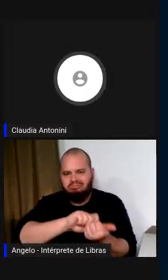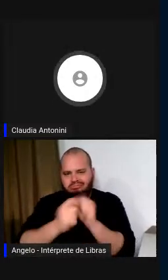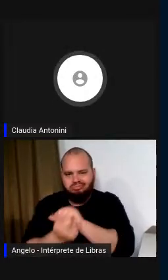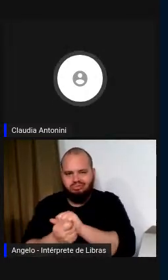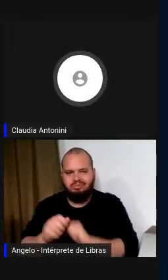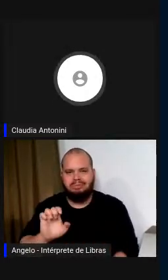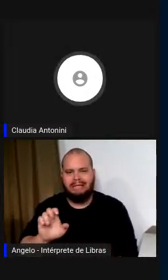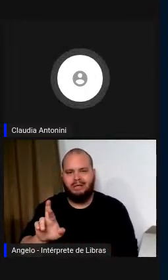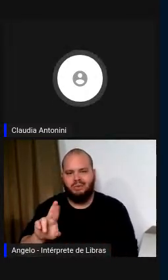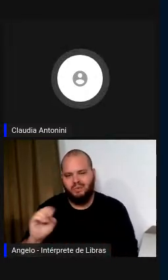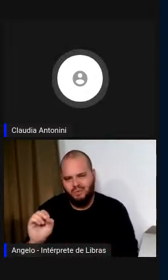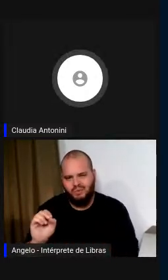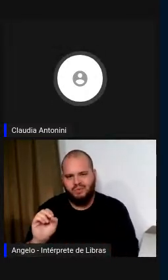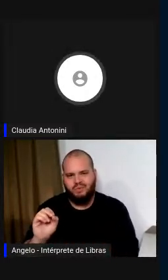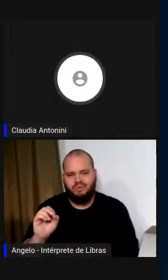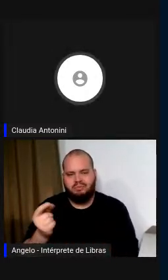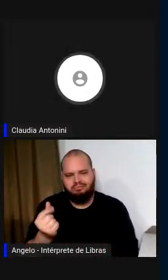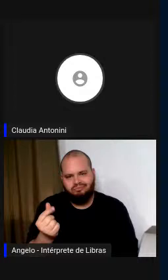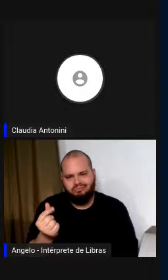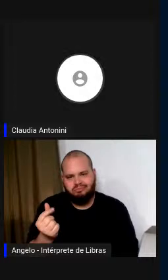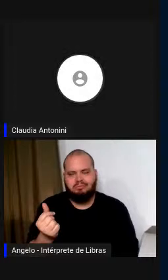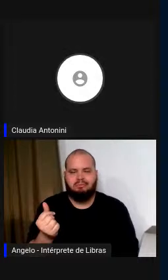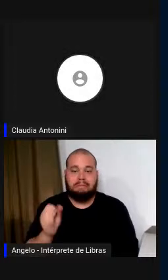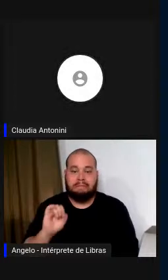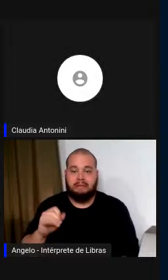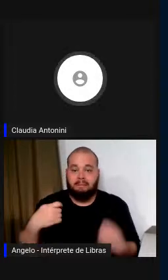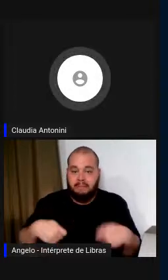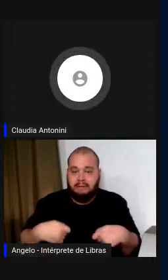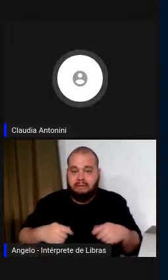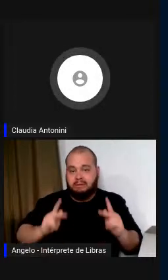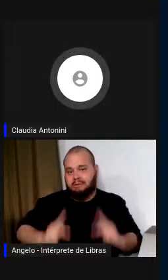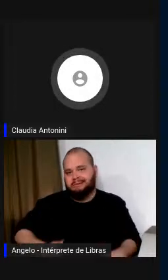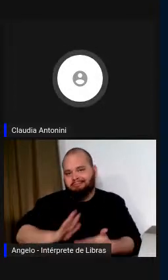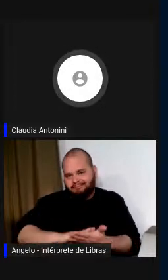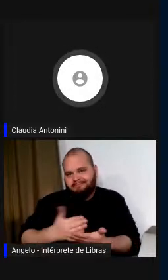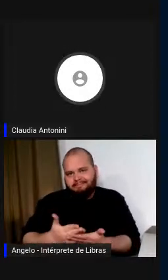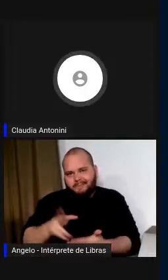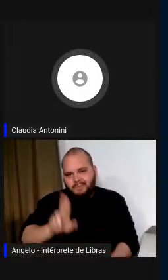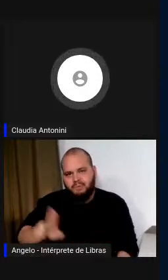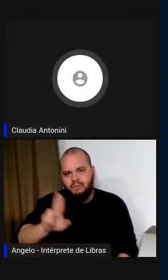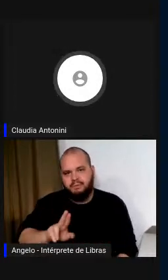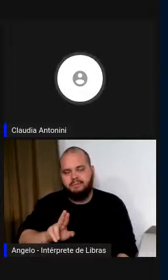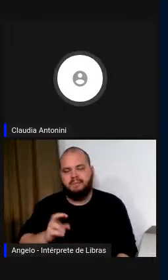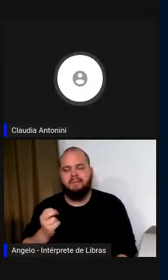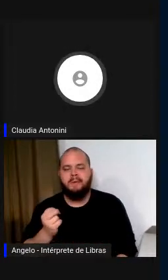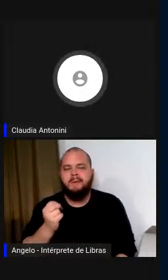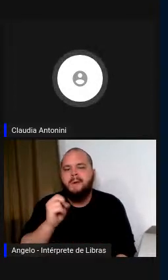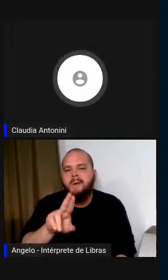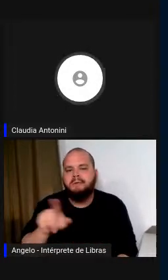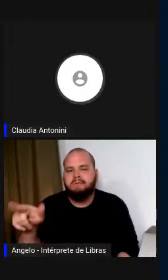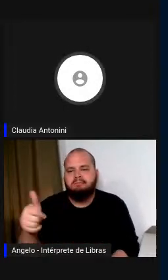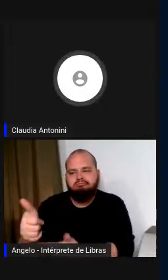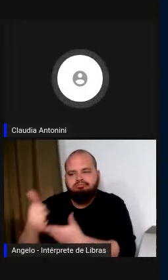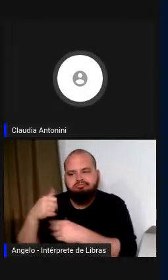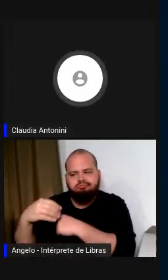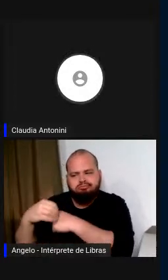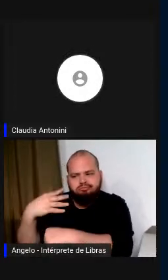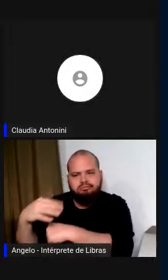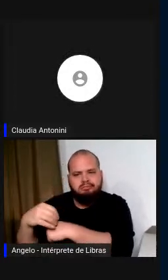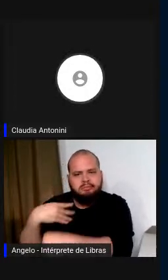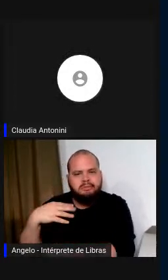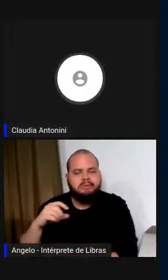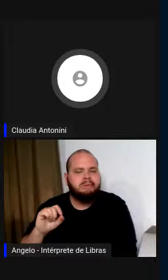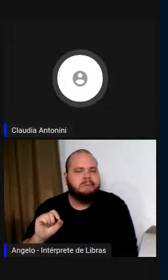quando fosse necessário para o intérprete, ou então nos dar indicações mais